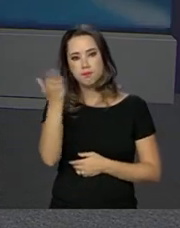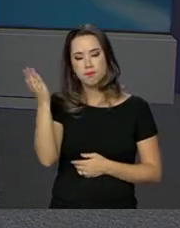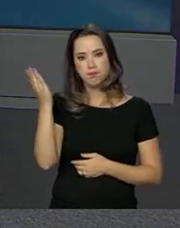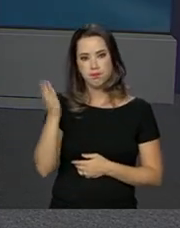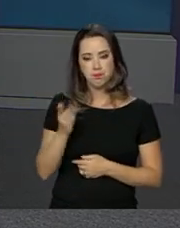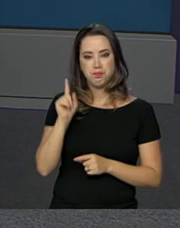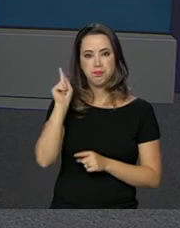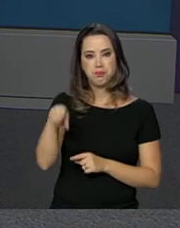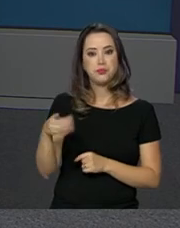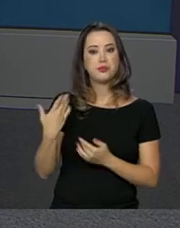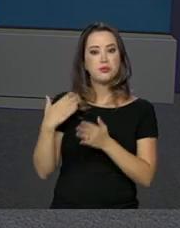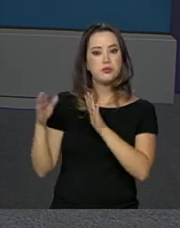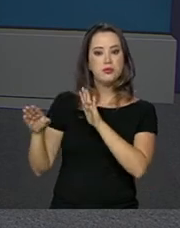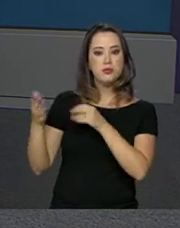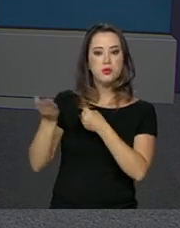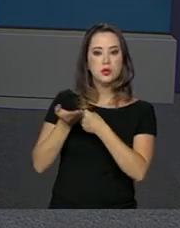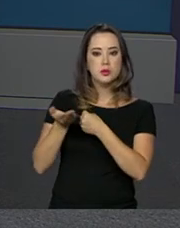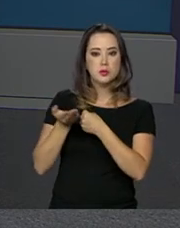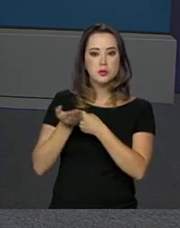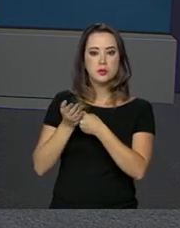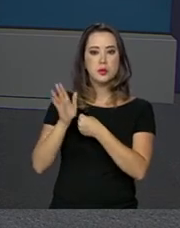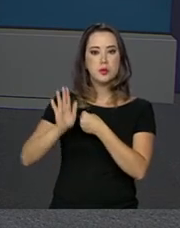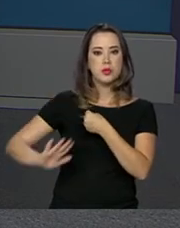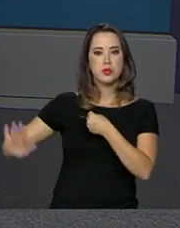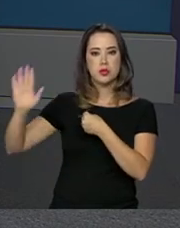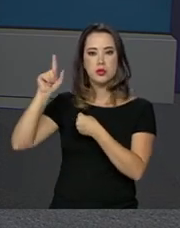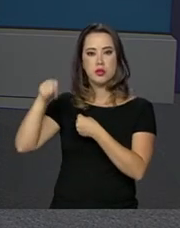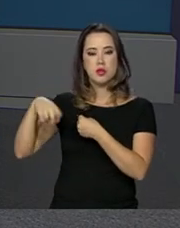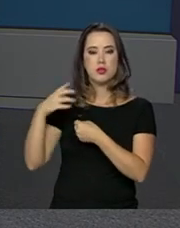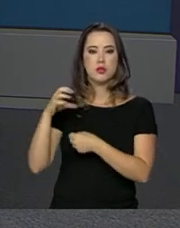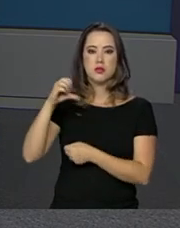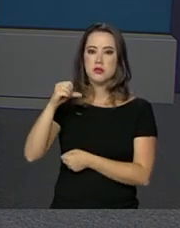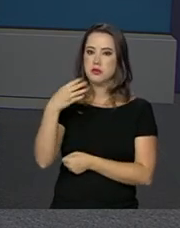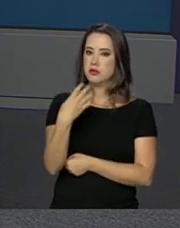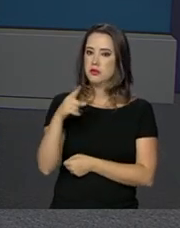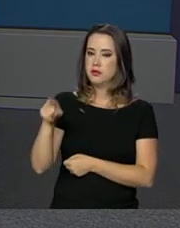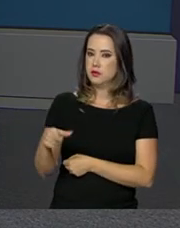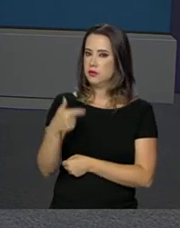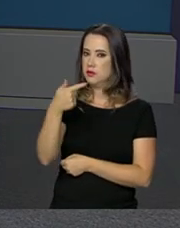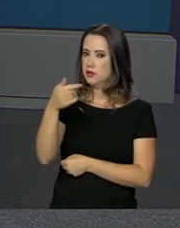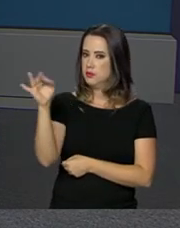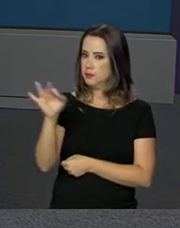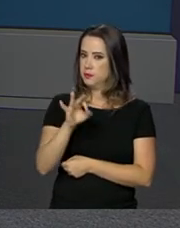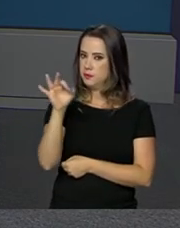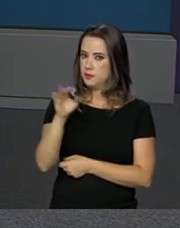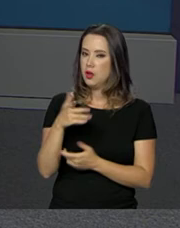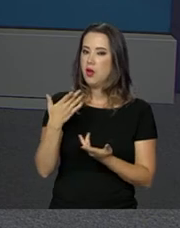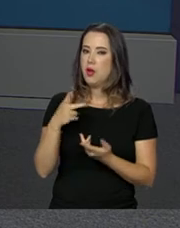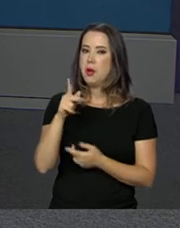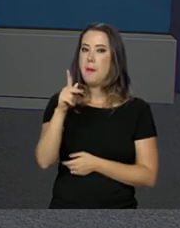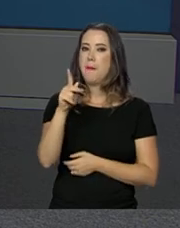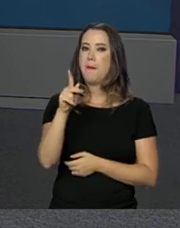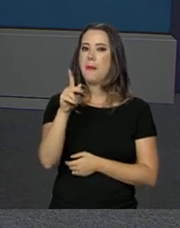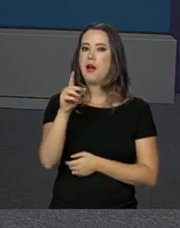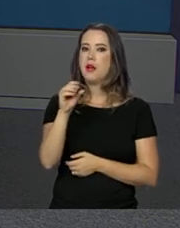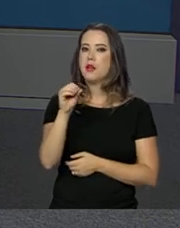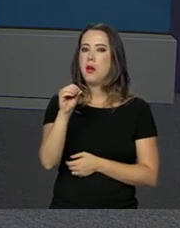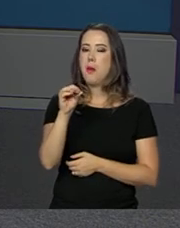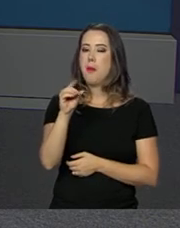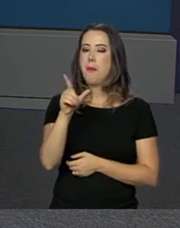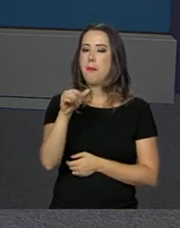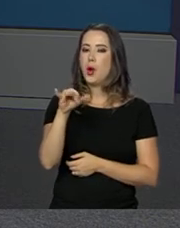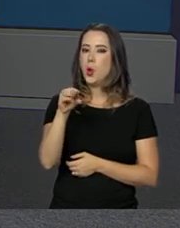tela. A média nacional de cobertura para o sarampo está em 94,7% e para a poliomielite,